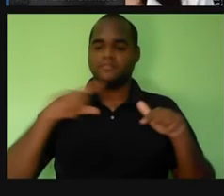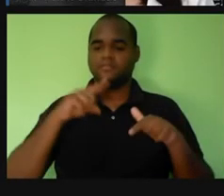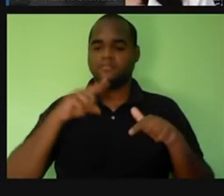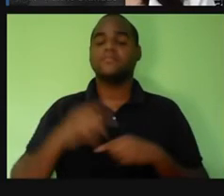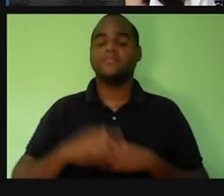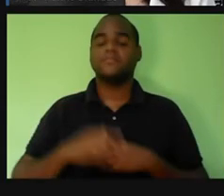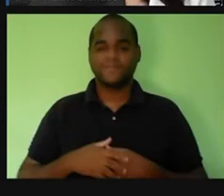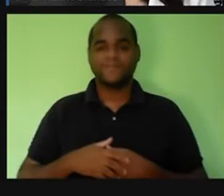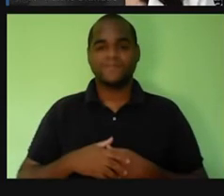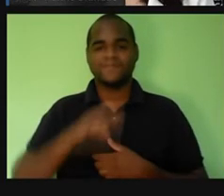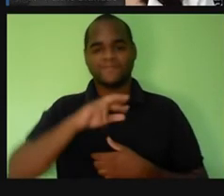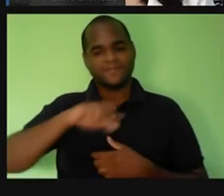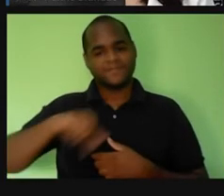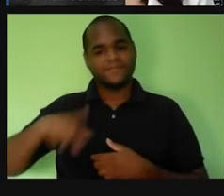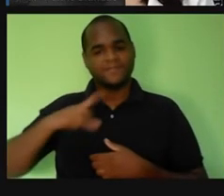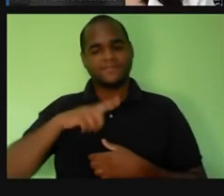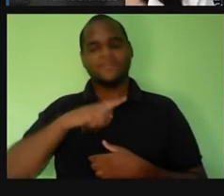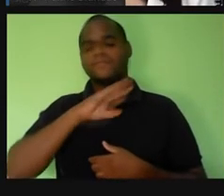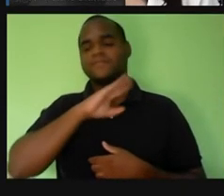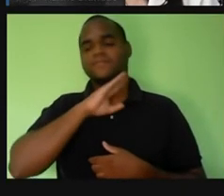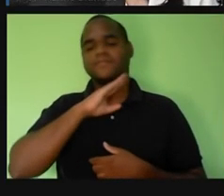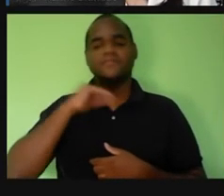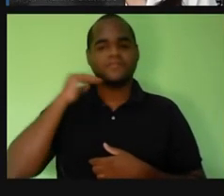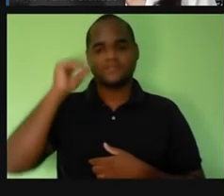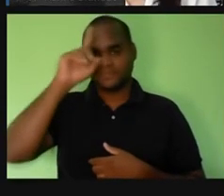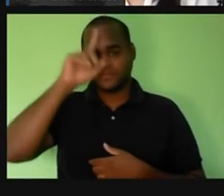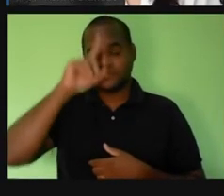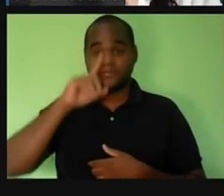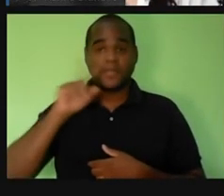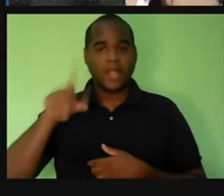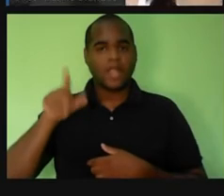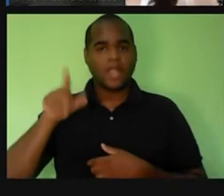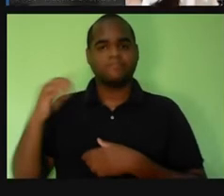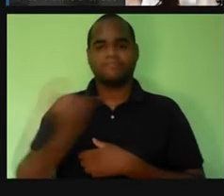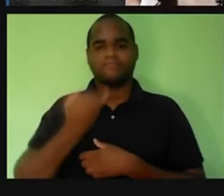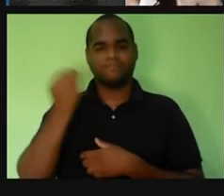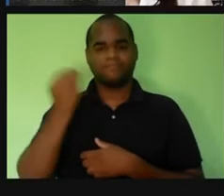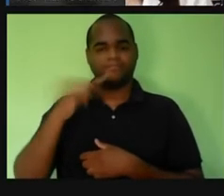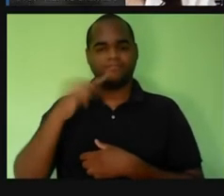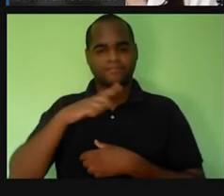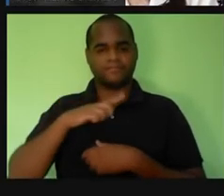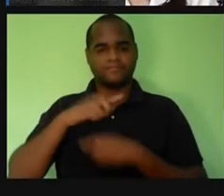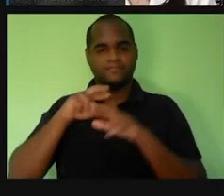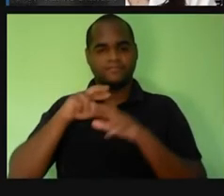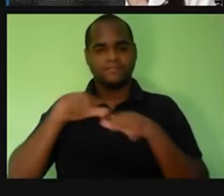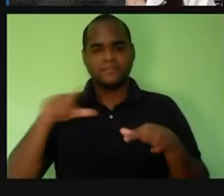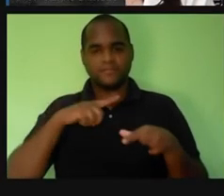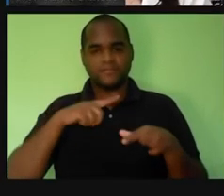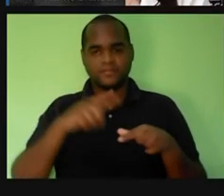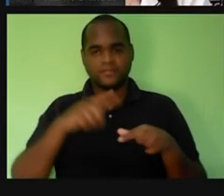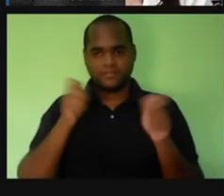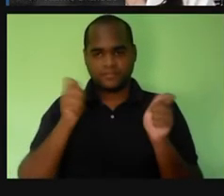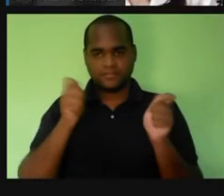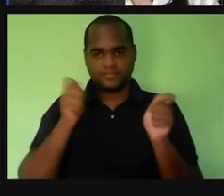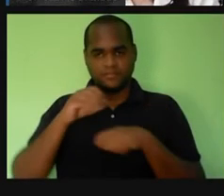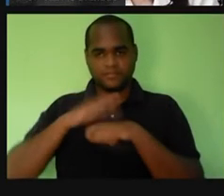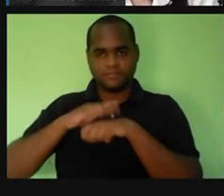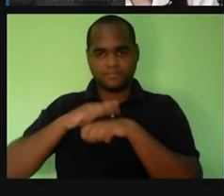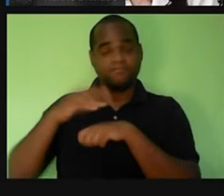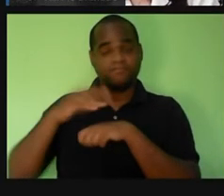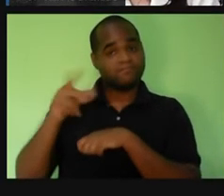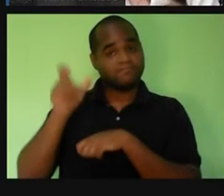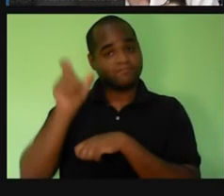febre amarela, Oswaldo Cruz, ele estava atualizado com os estudos que sugeriam que a doença era transmitida por